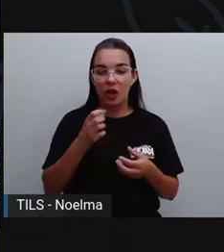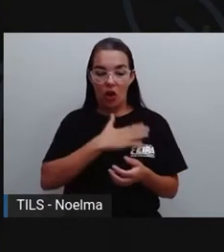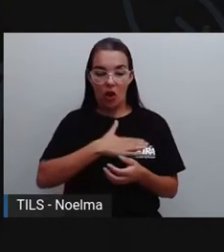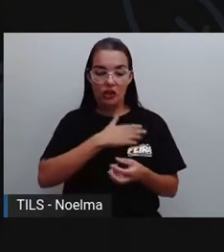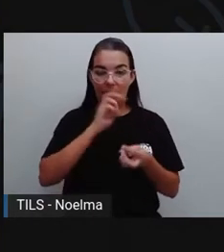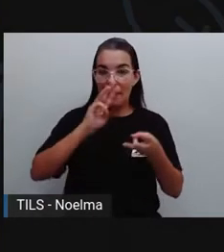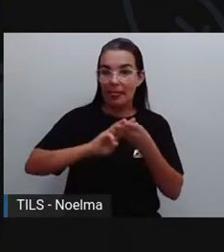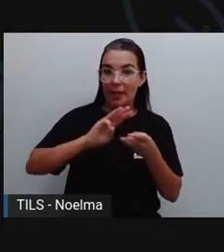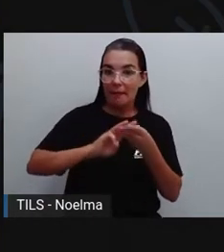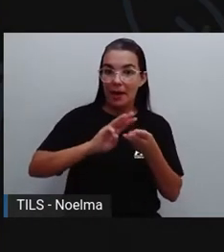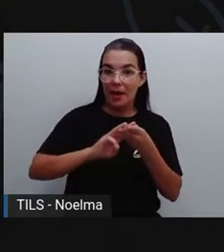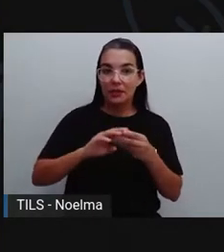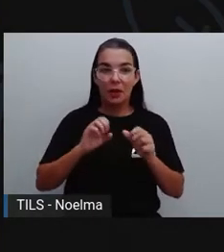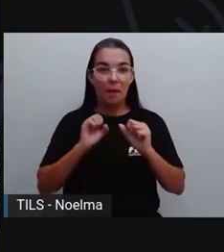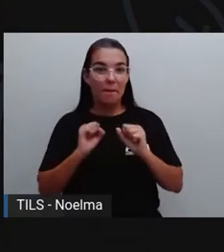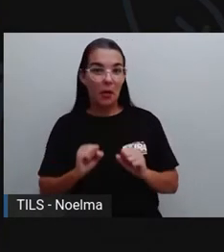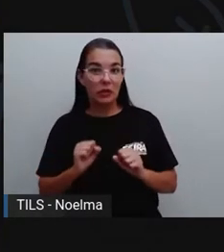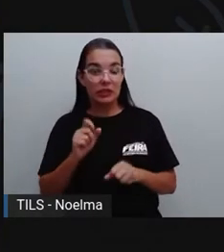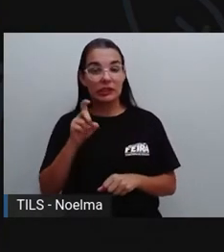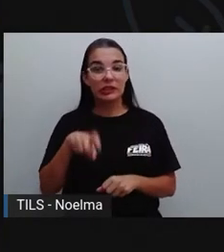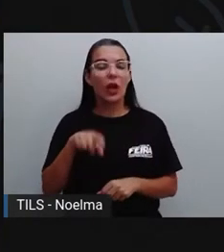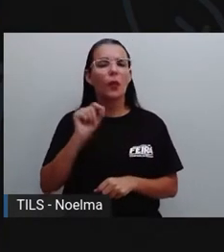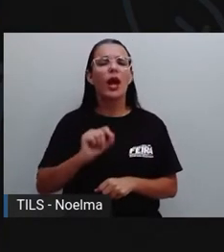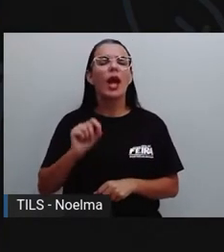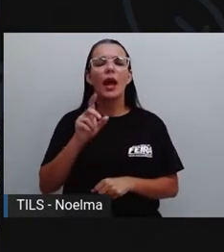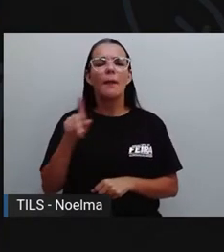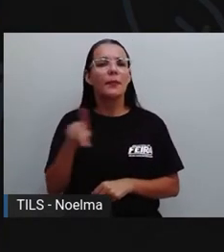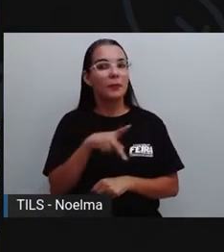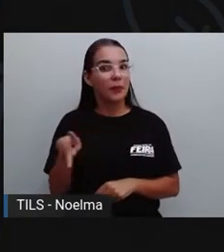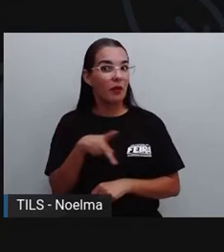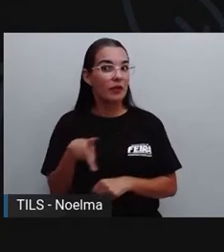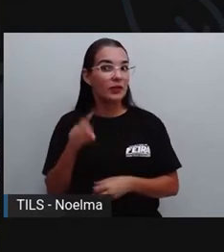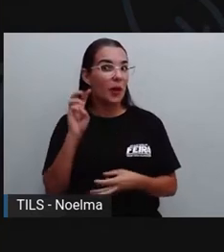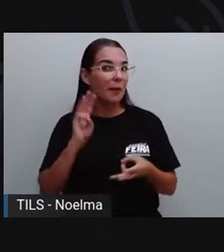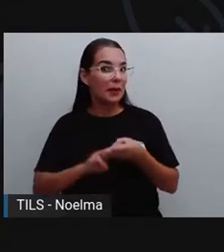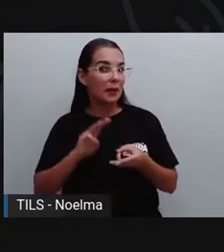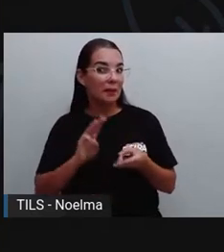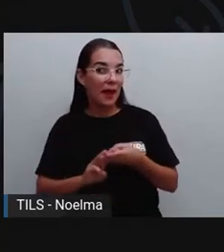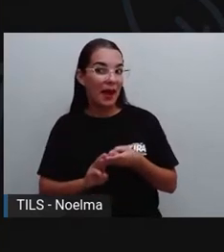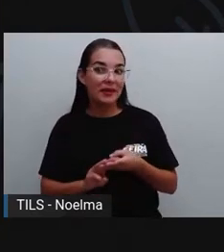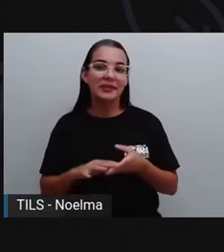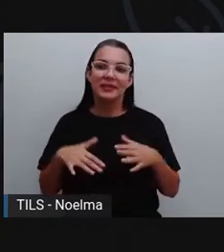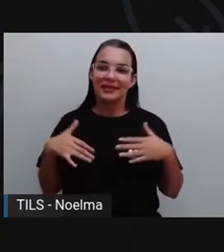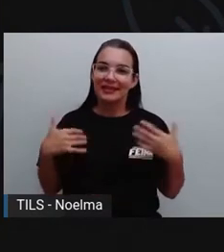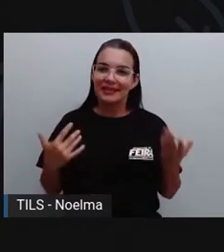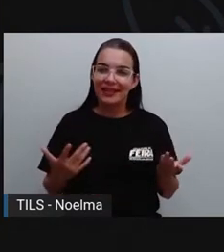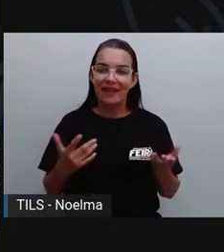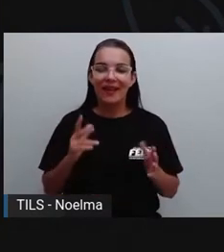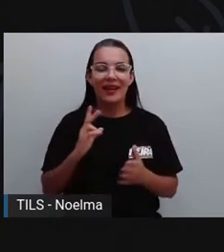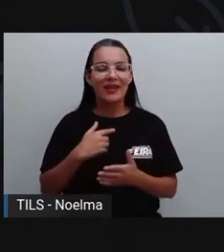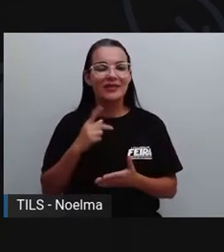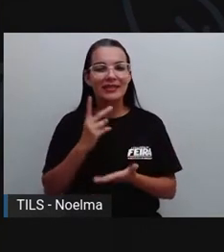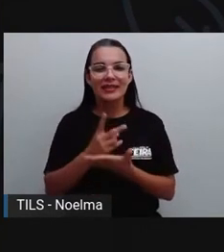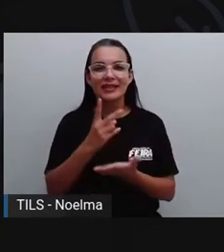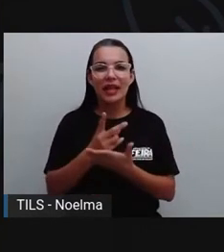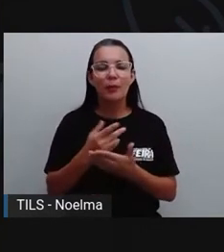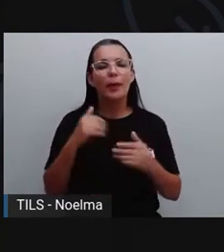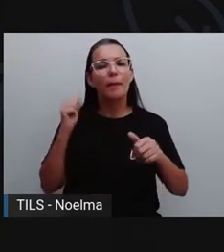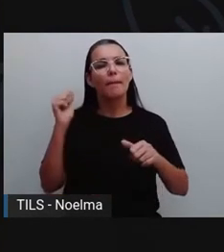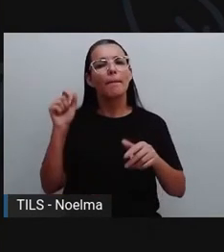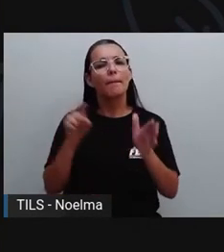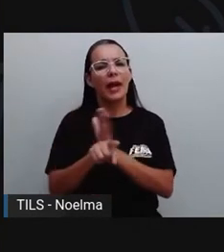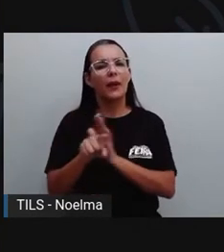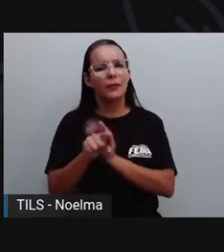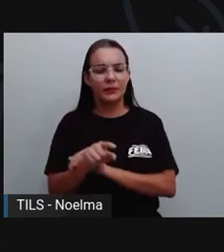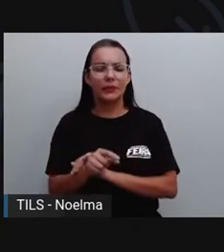pode ser uma professora, um professor de matemática, não é? Então geralmente eu pergunto. E hoje